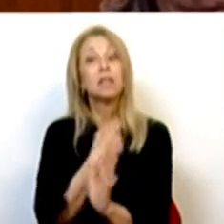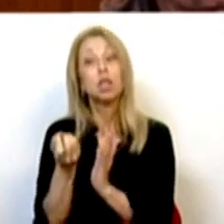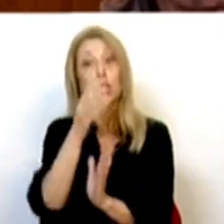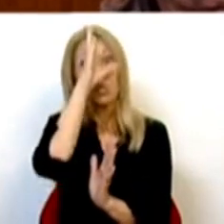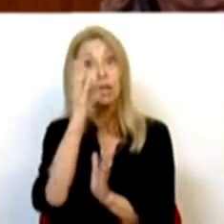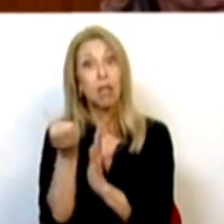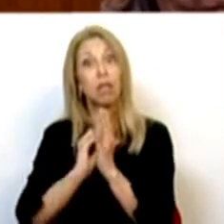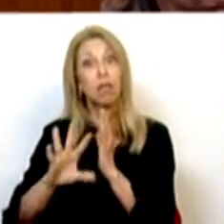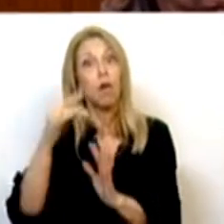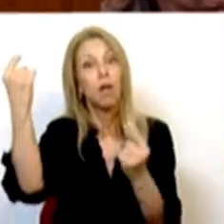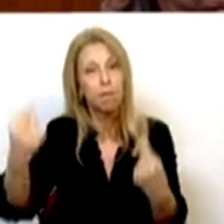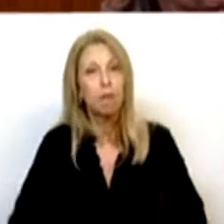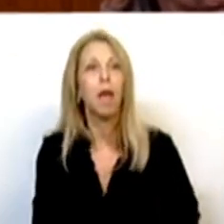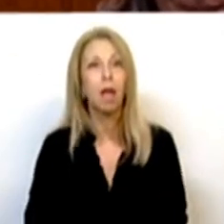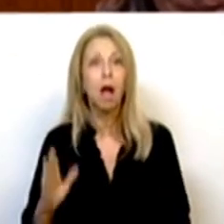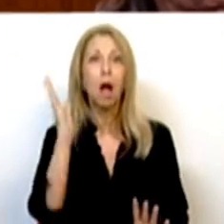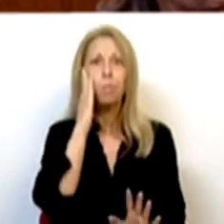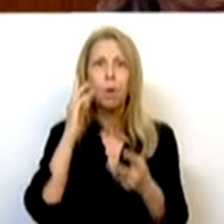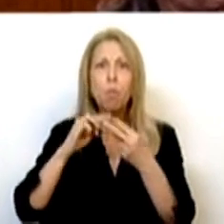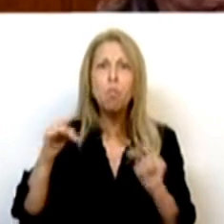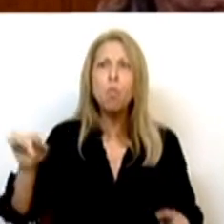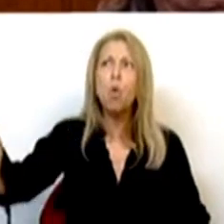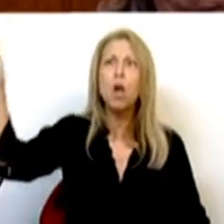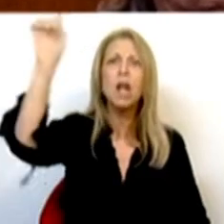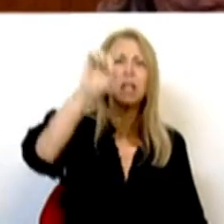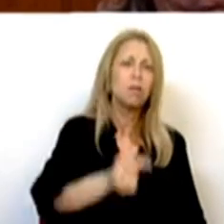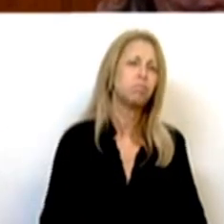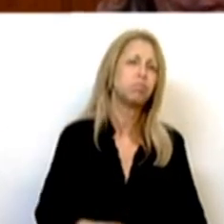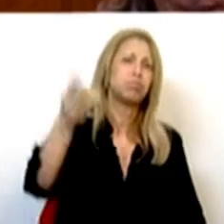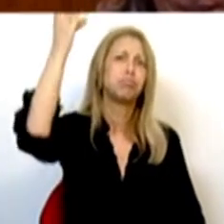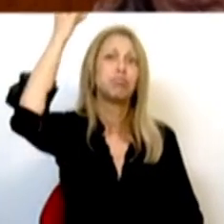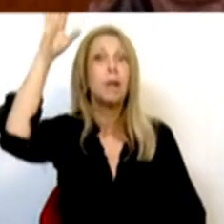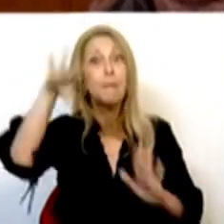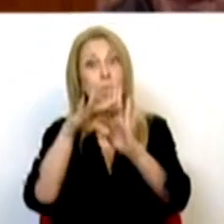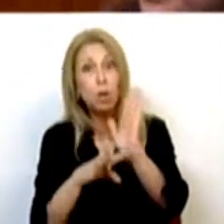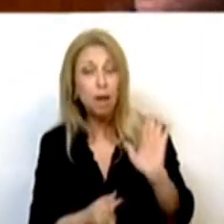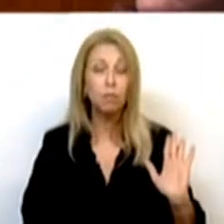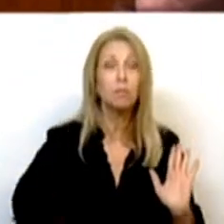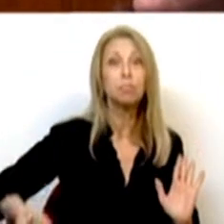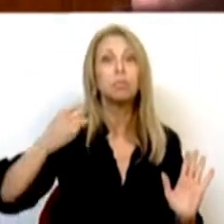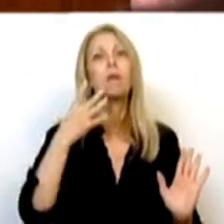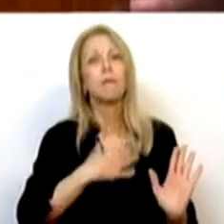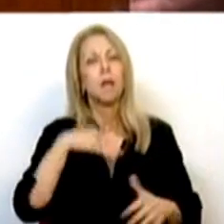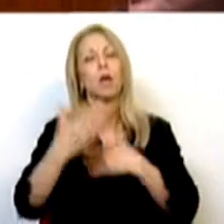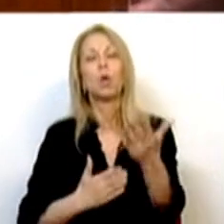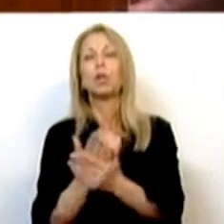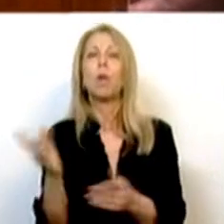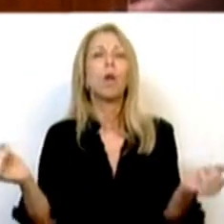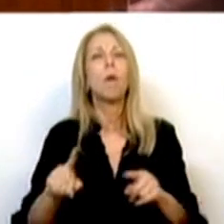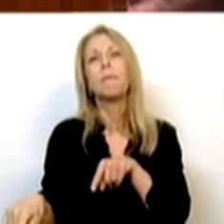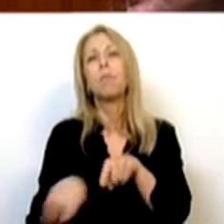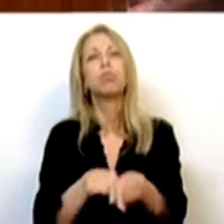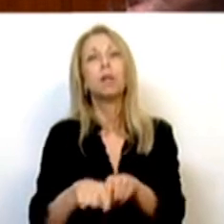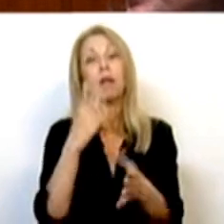tantos municípios, e que está em curso com tantos programas, e que queremos continuar e que não é uma política até 2026, é uma política